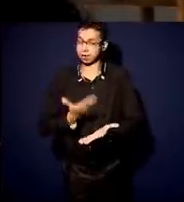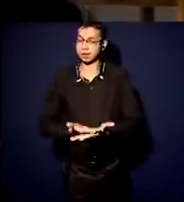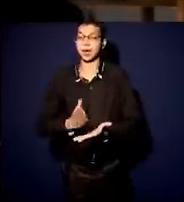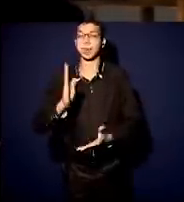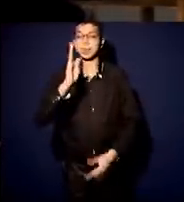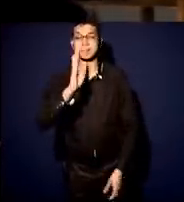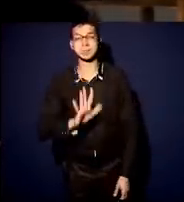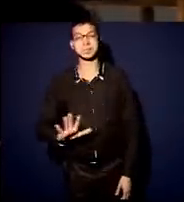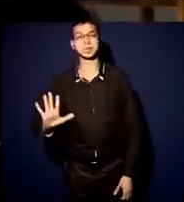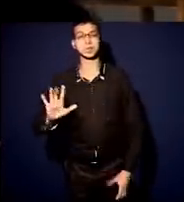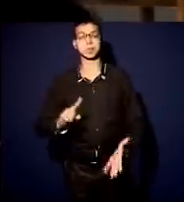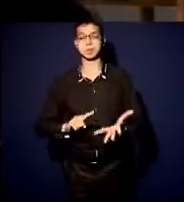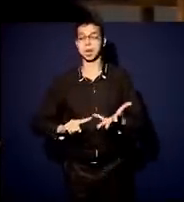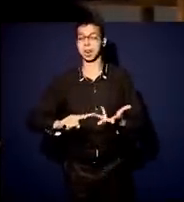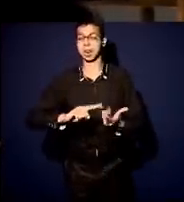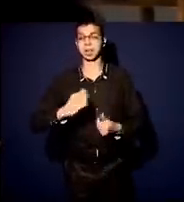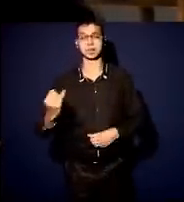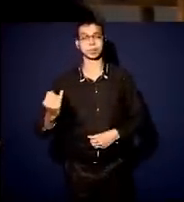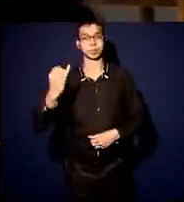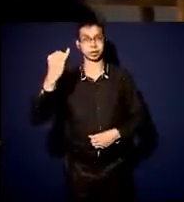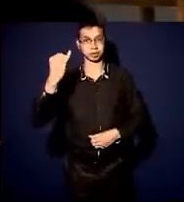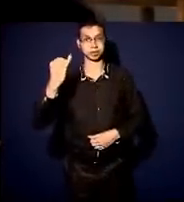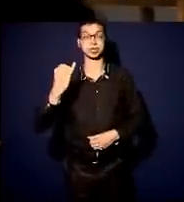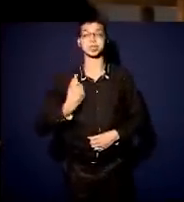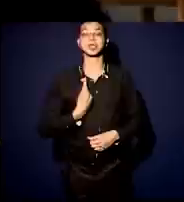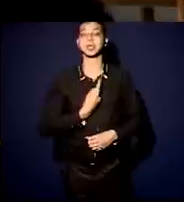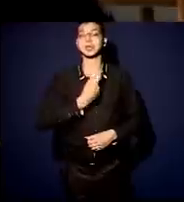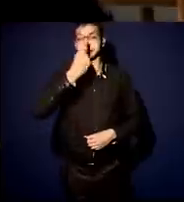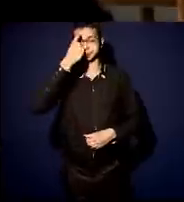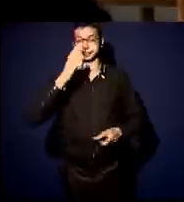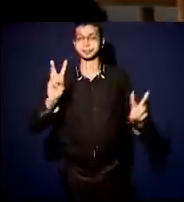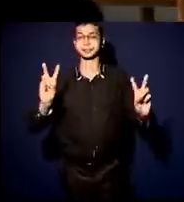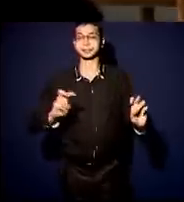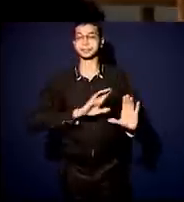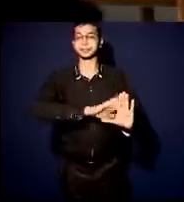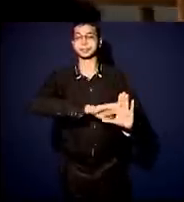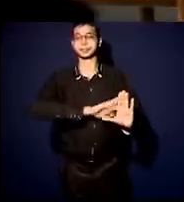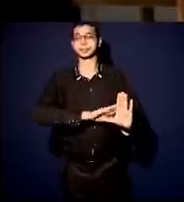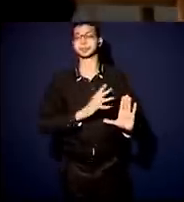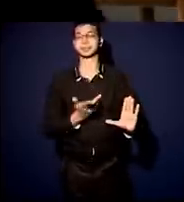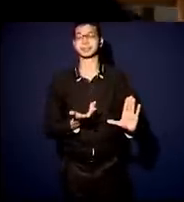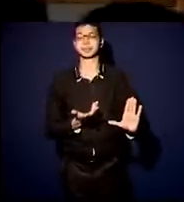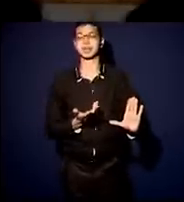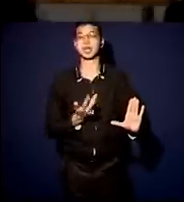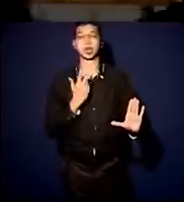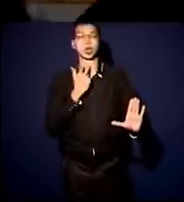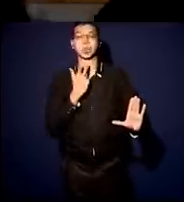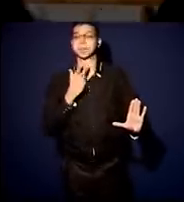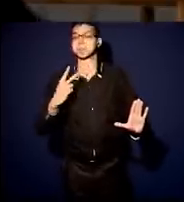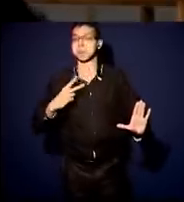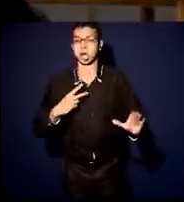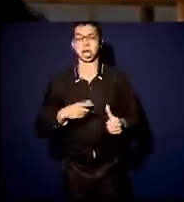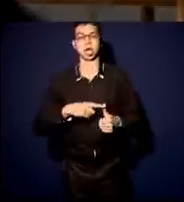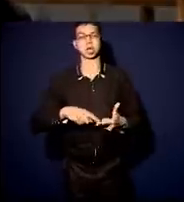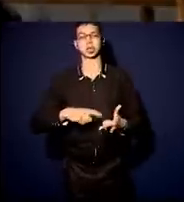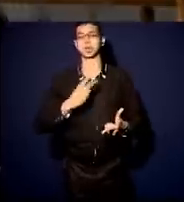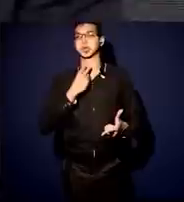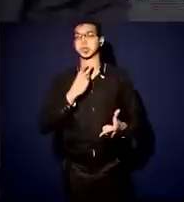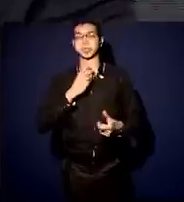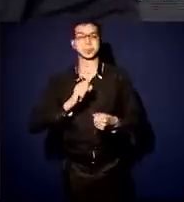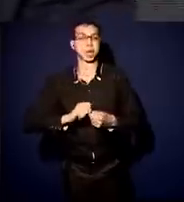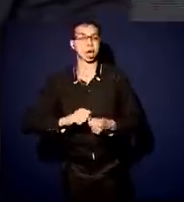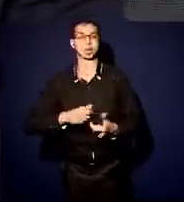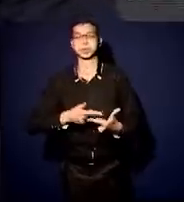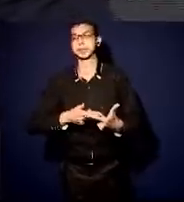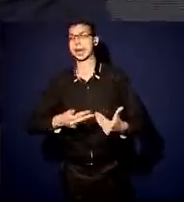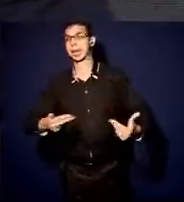concessões, nós temos que tirar essa questão ideológica em cima de concessões, que não se pode privatizar, que não se pode fazer concessão, que não